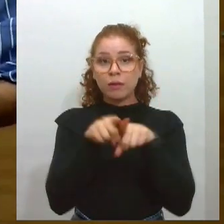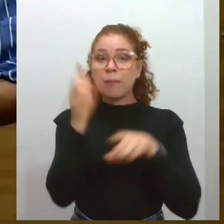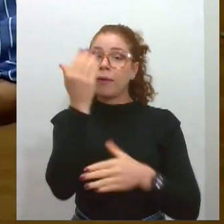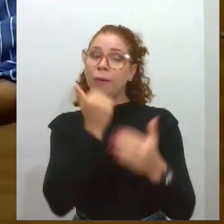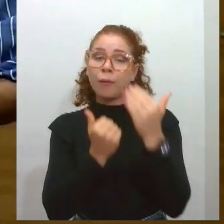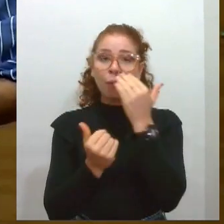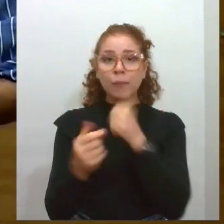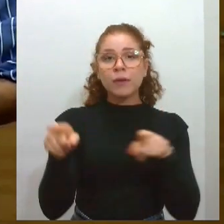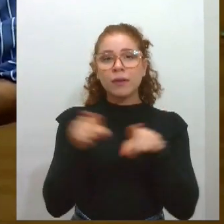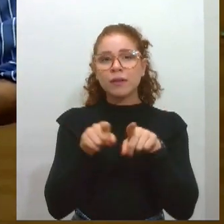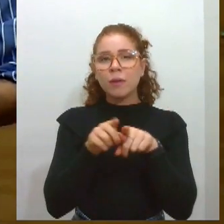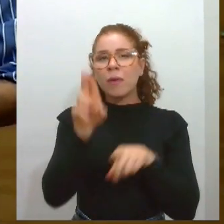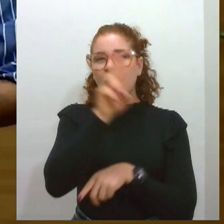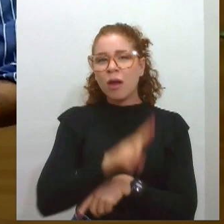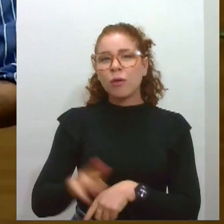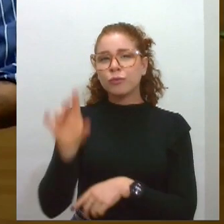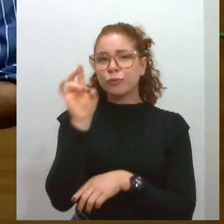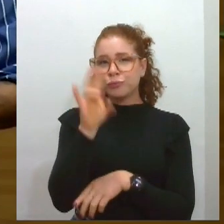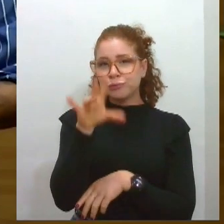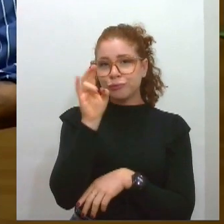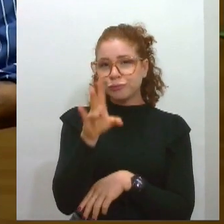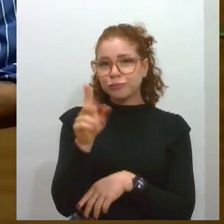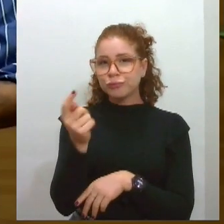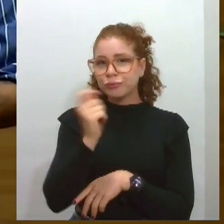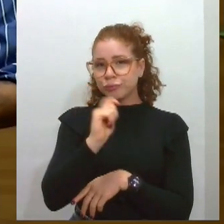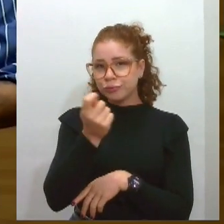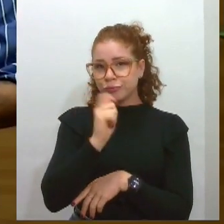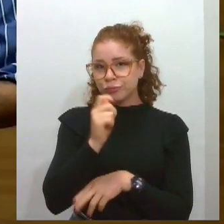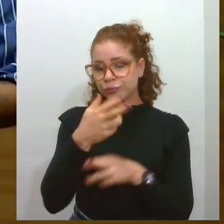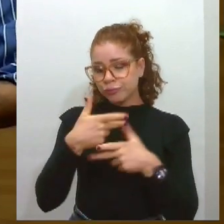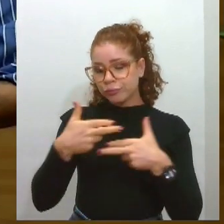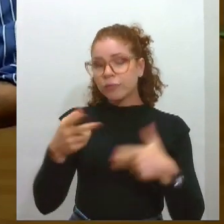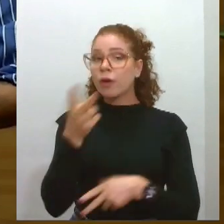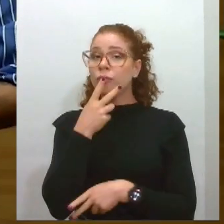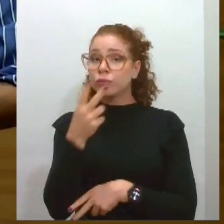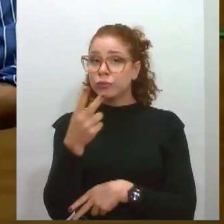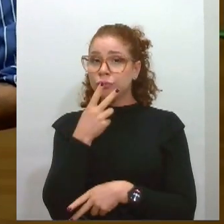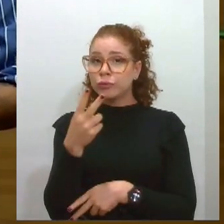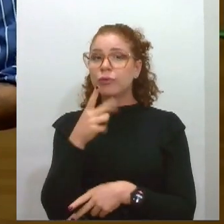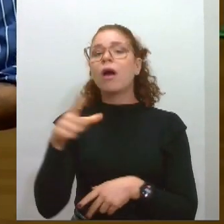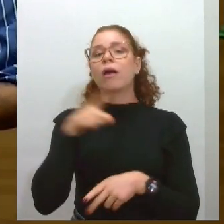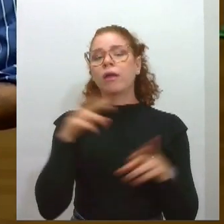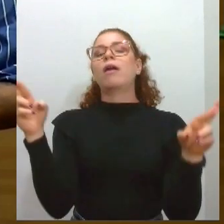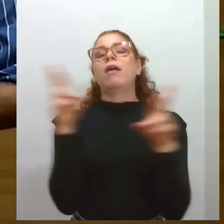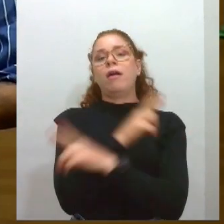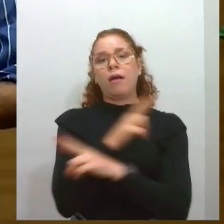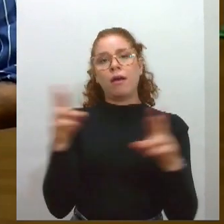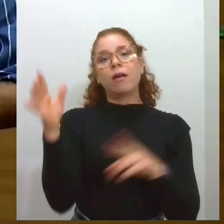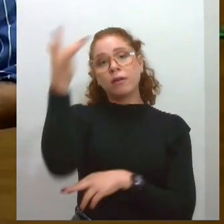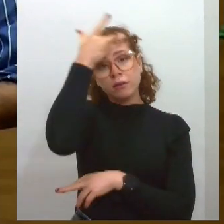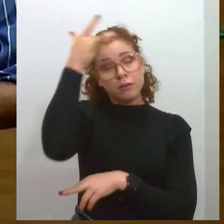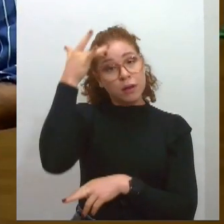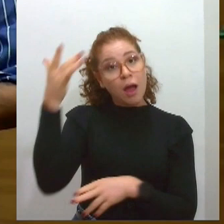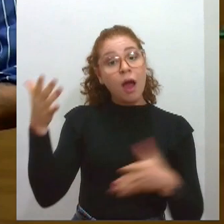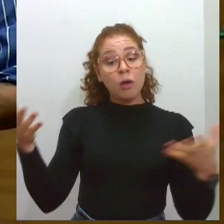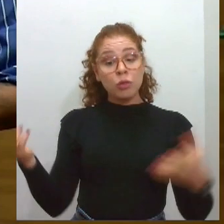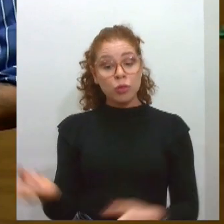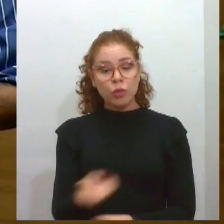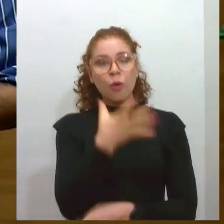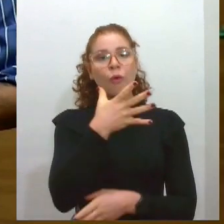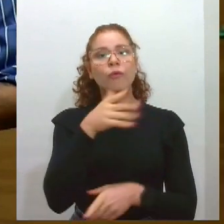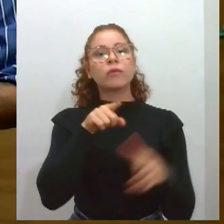drogas lícidas e lícidas, eles estão relacionados à saúde mental. A grande novidade desse nosso trabalho é que a gente vai tentar ter uma